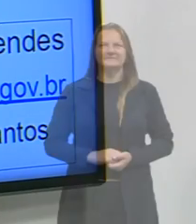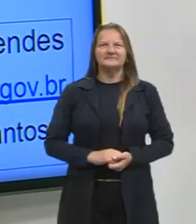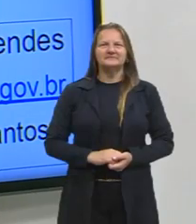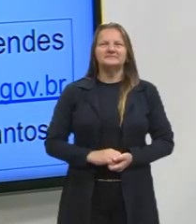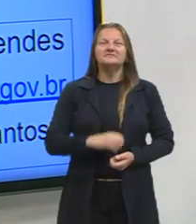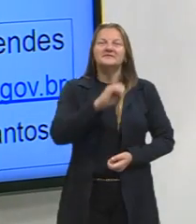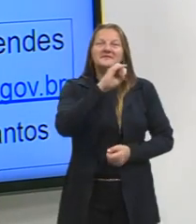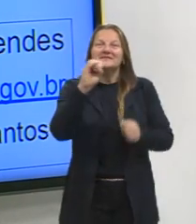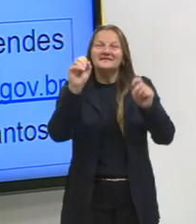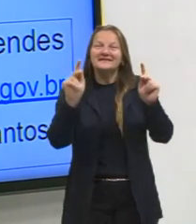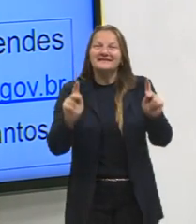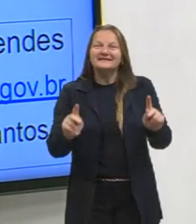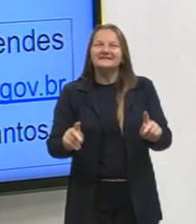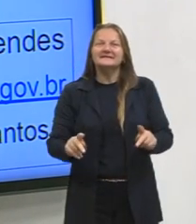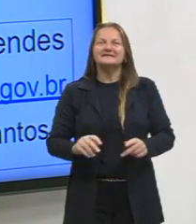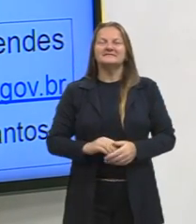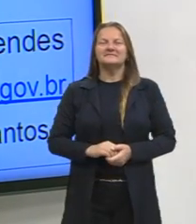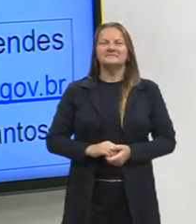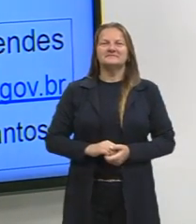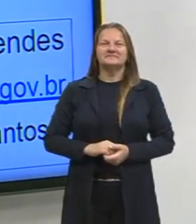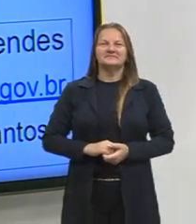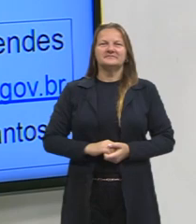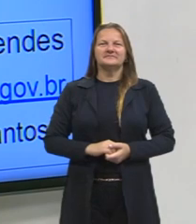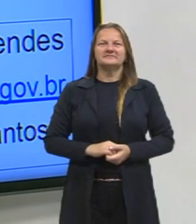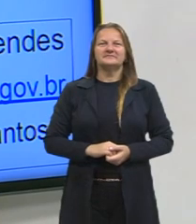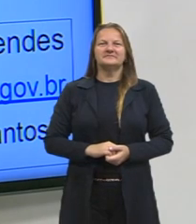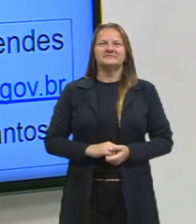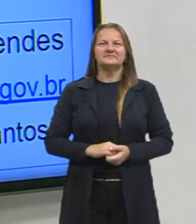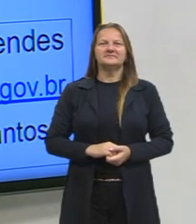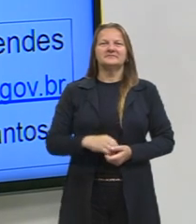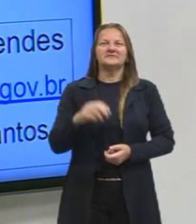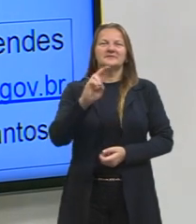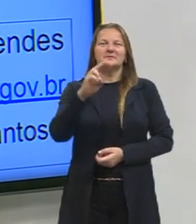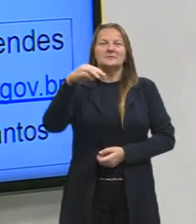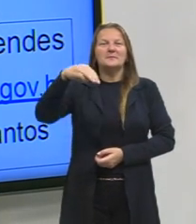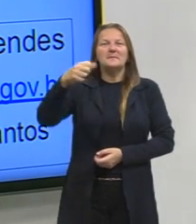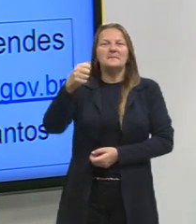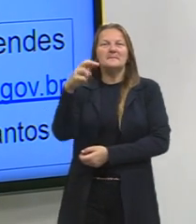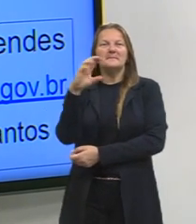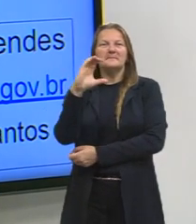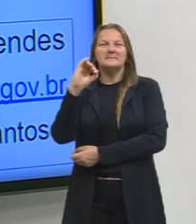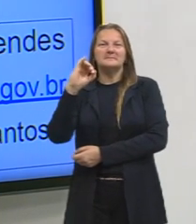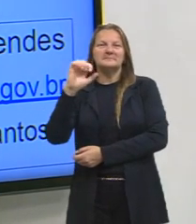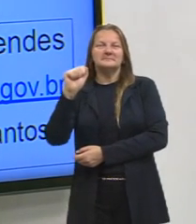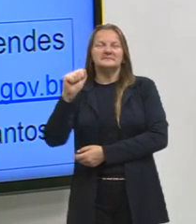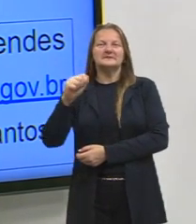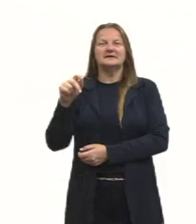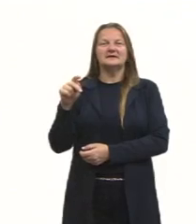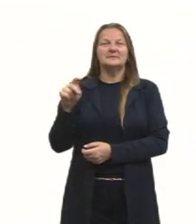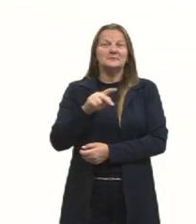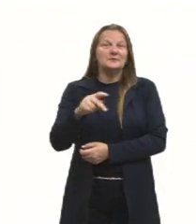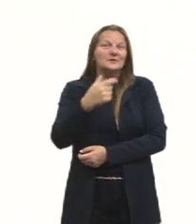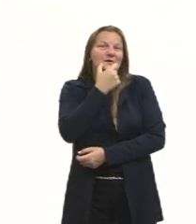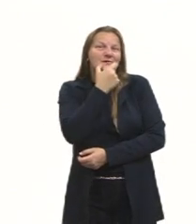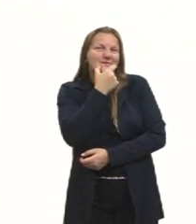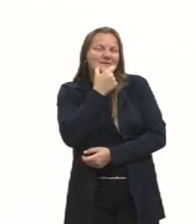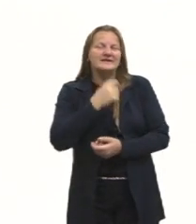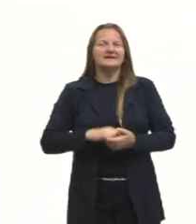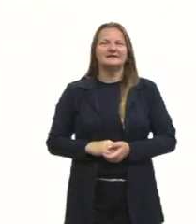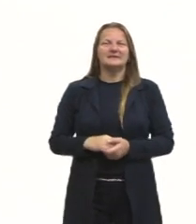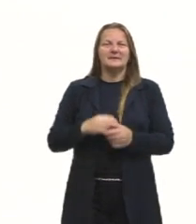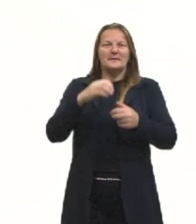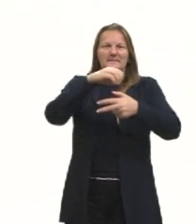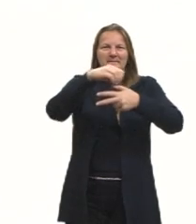Olá pessoal, tudo bem? Meu nome é Márcia, sou professora de língua inglesa do projeto pré-enem.